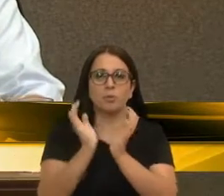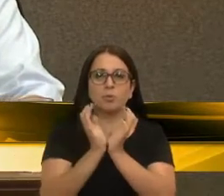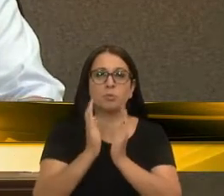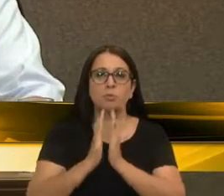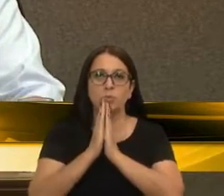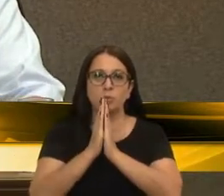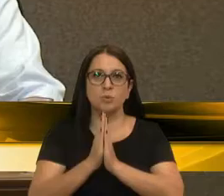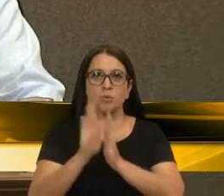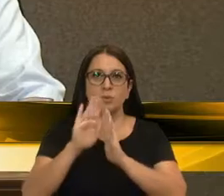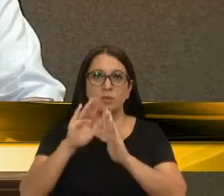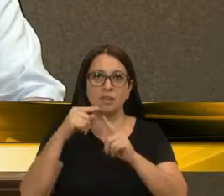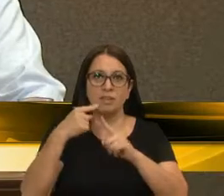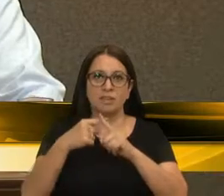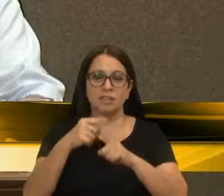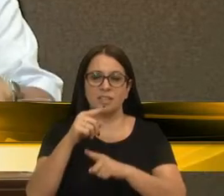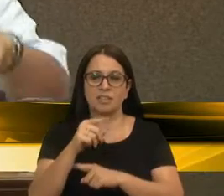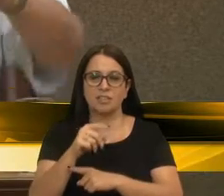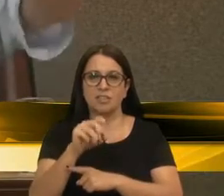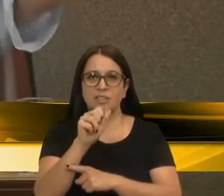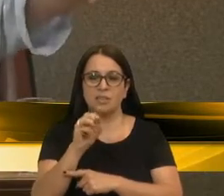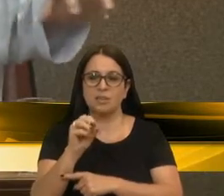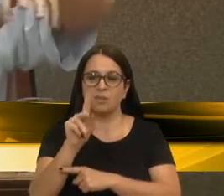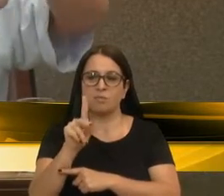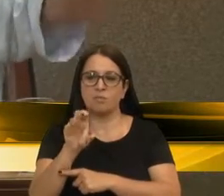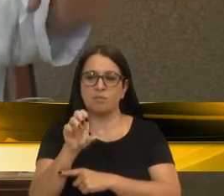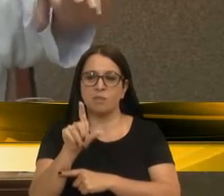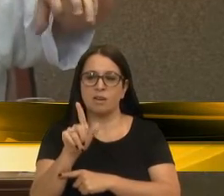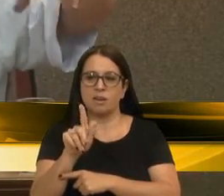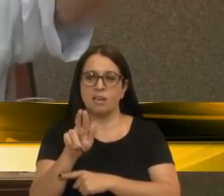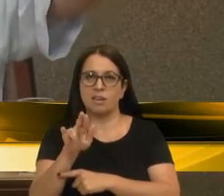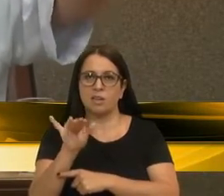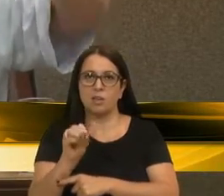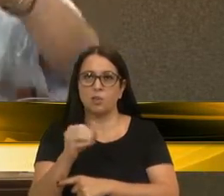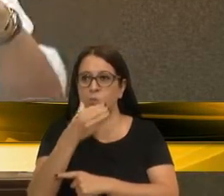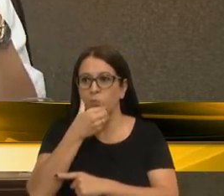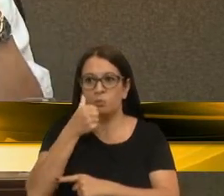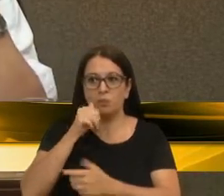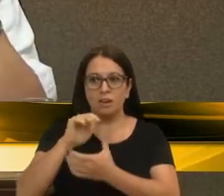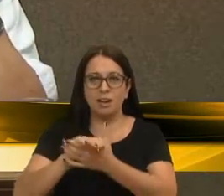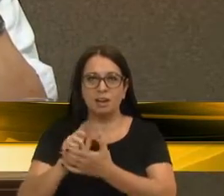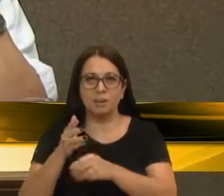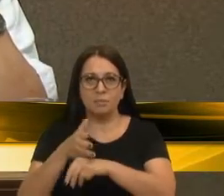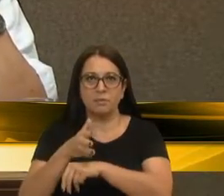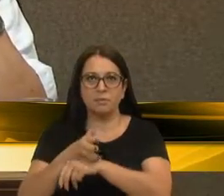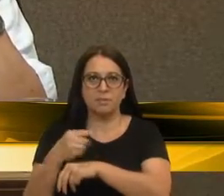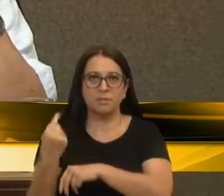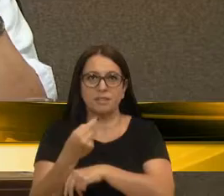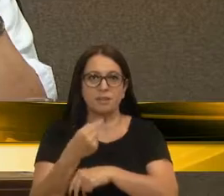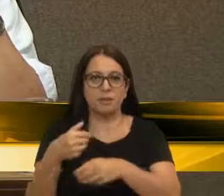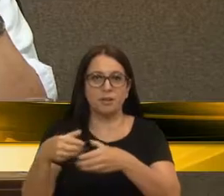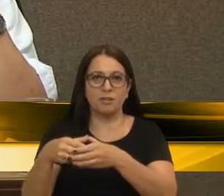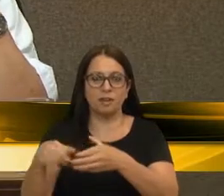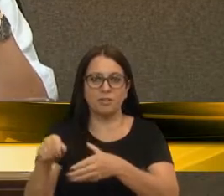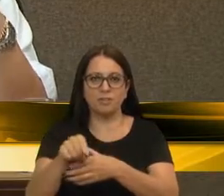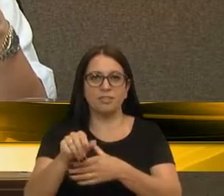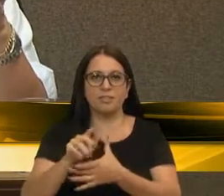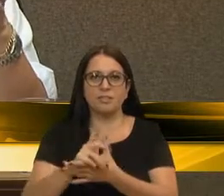da Igreja de São Pelegrino. Então, os casais, os casais que participam lá dos grupos de oração.